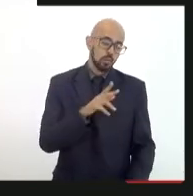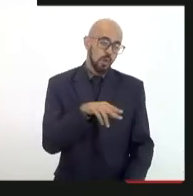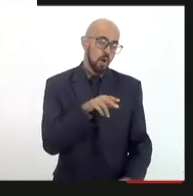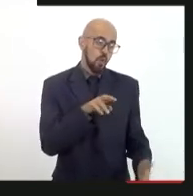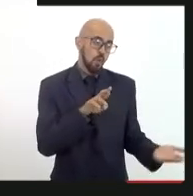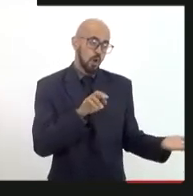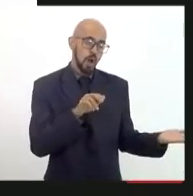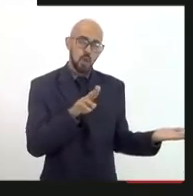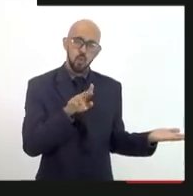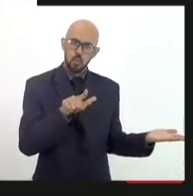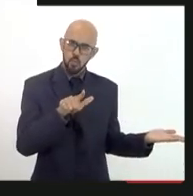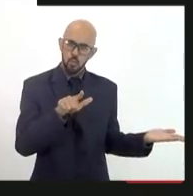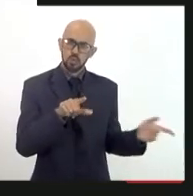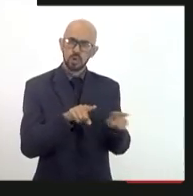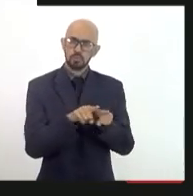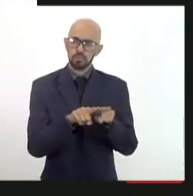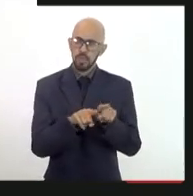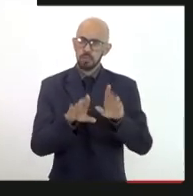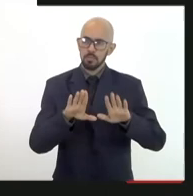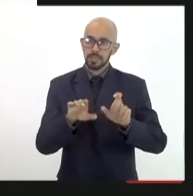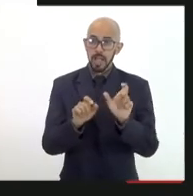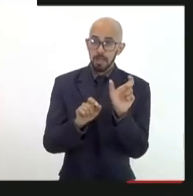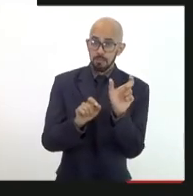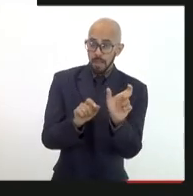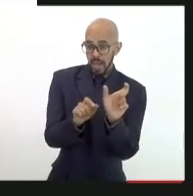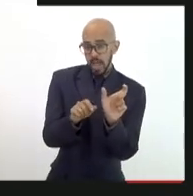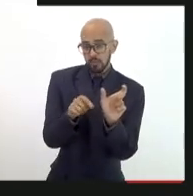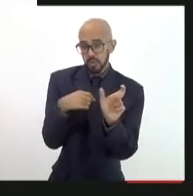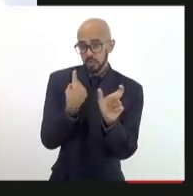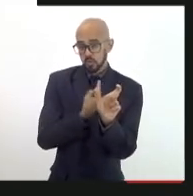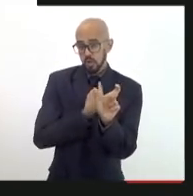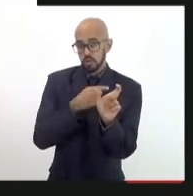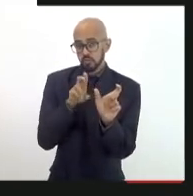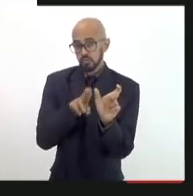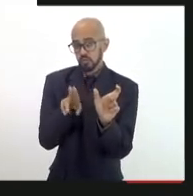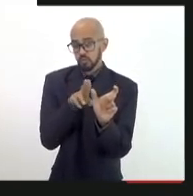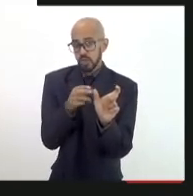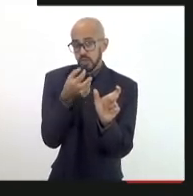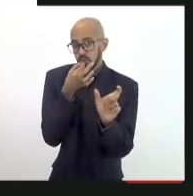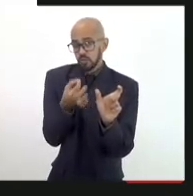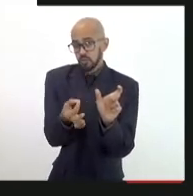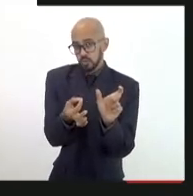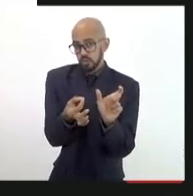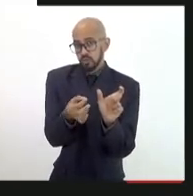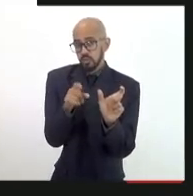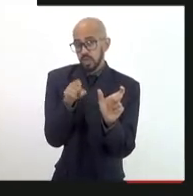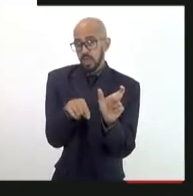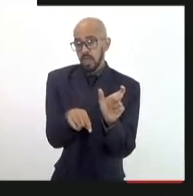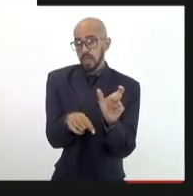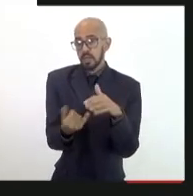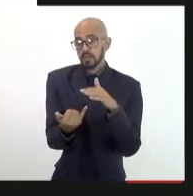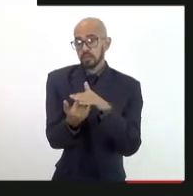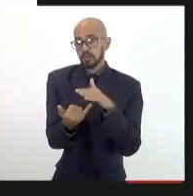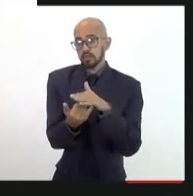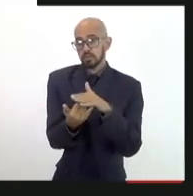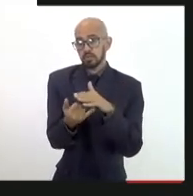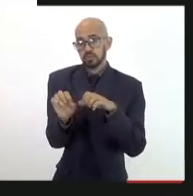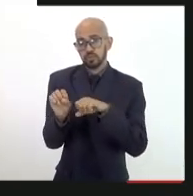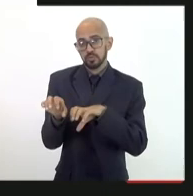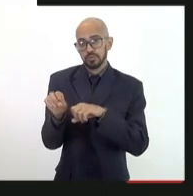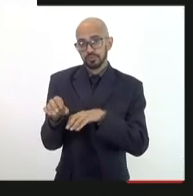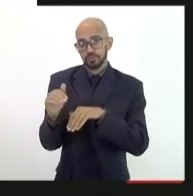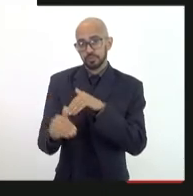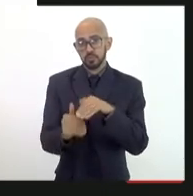a taxonomia, palavra que nós vamos usar e que eu sugiro é instituições de educação superior